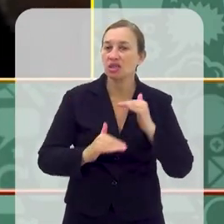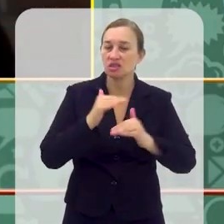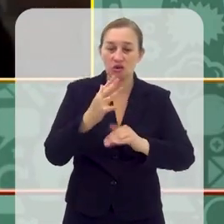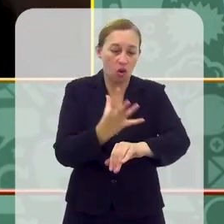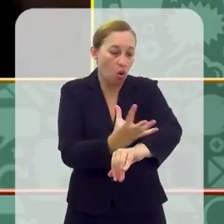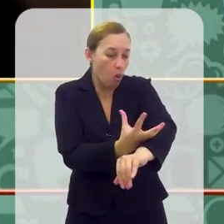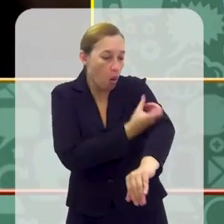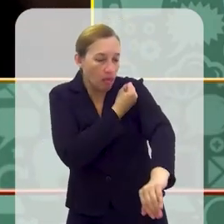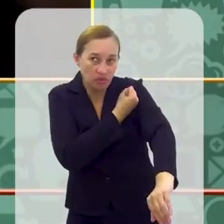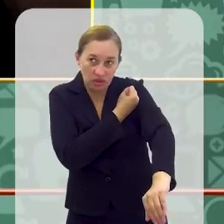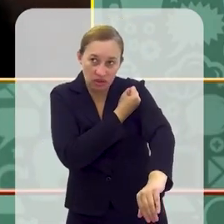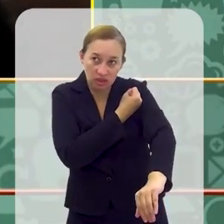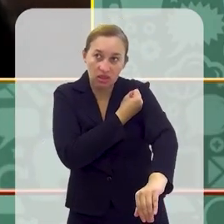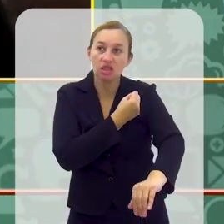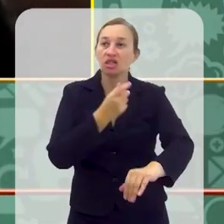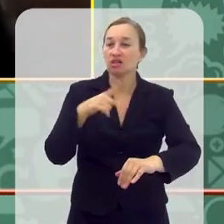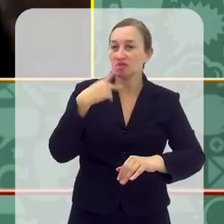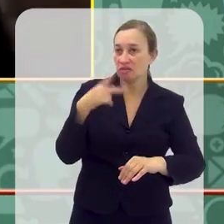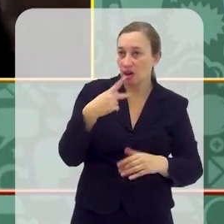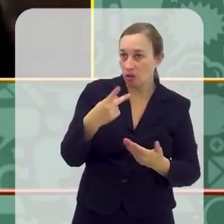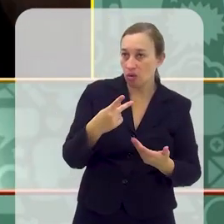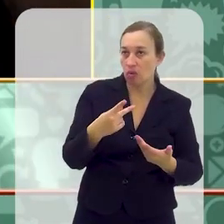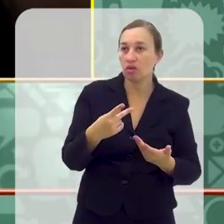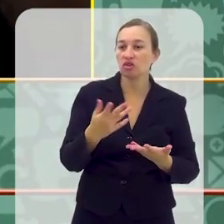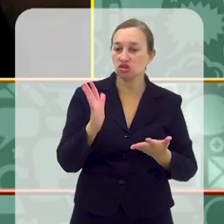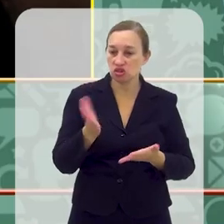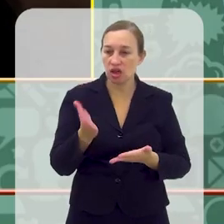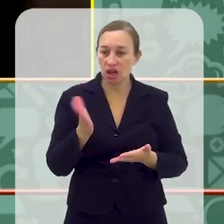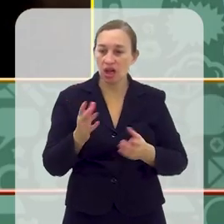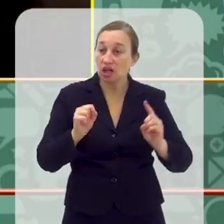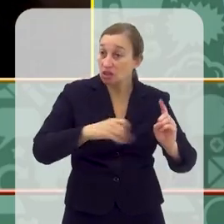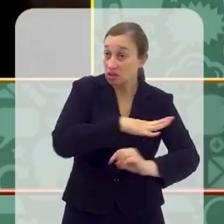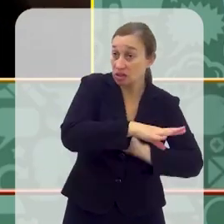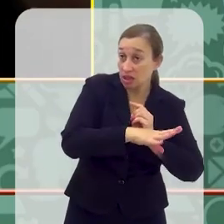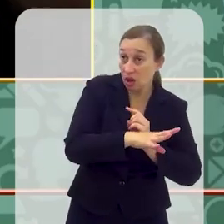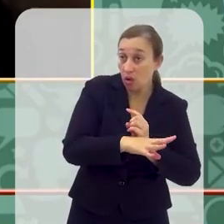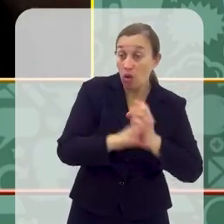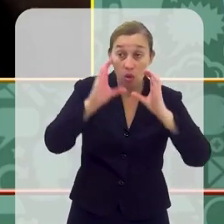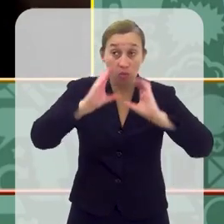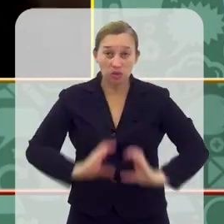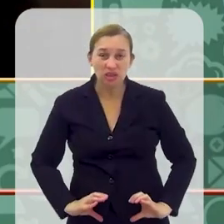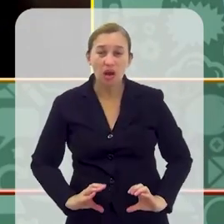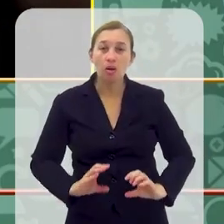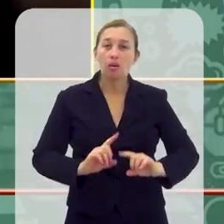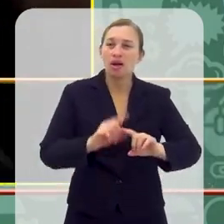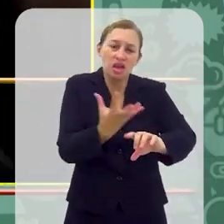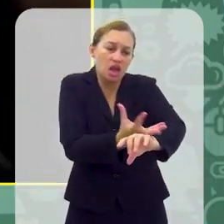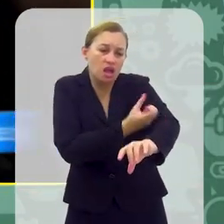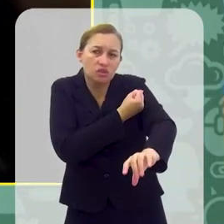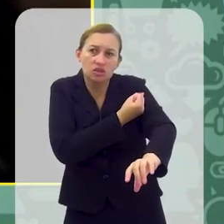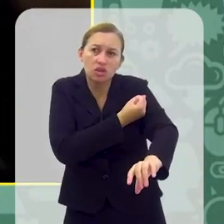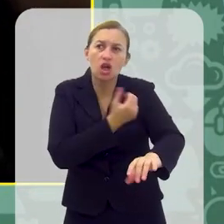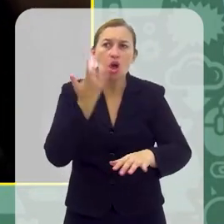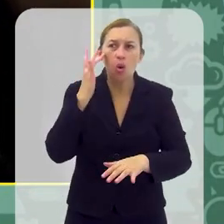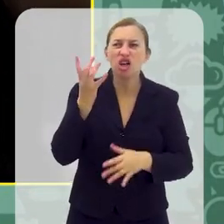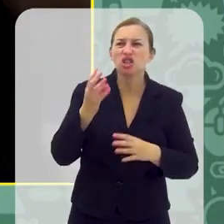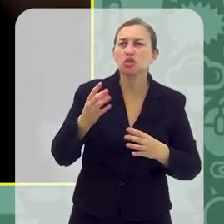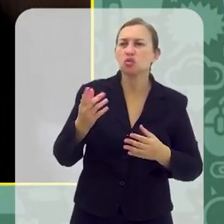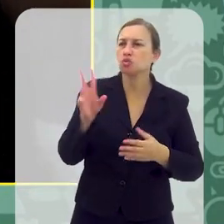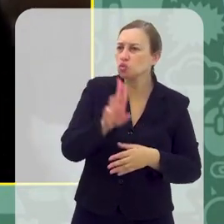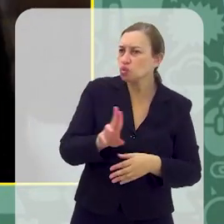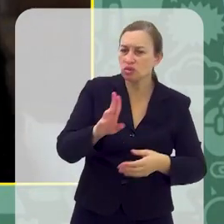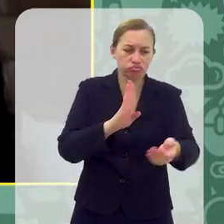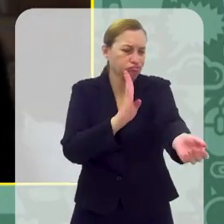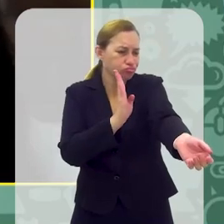emocional. A gente falou ali das habilidades sociais, a gente vai perdendo o repertório comportamental, mas emocionalmente. Acho que quando a gente